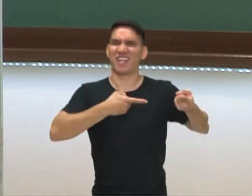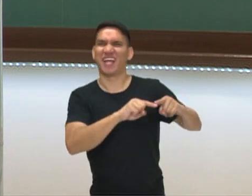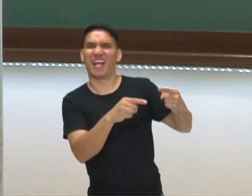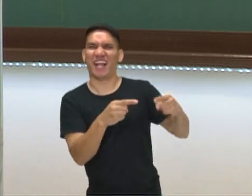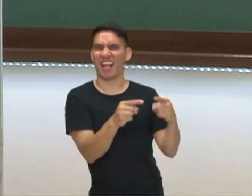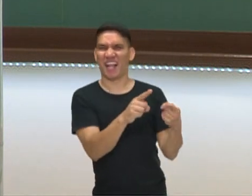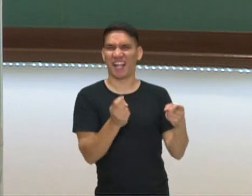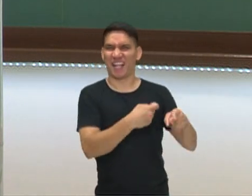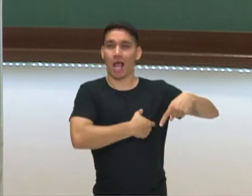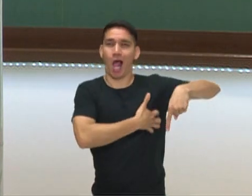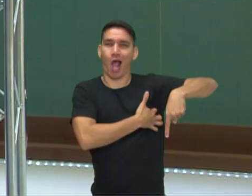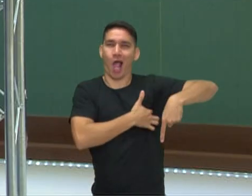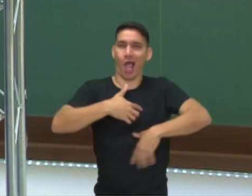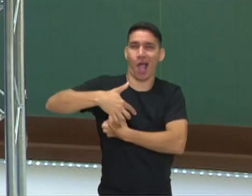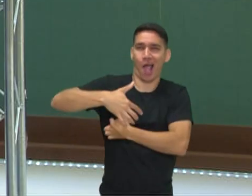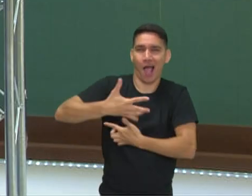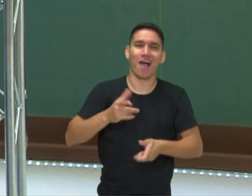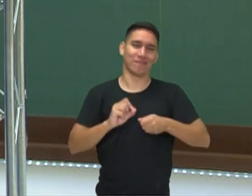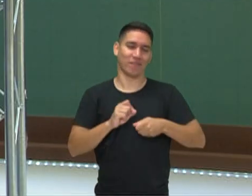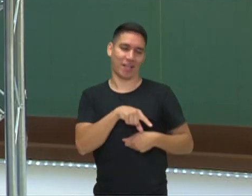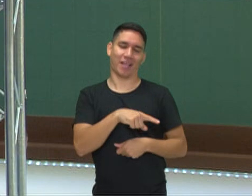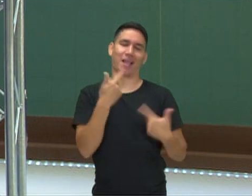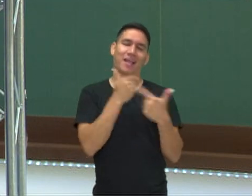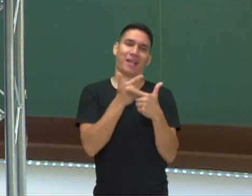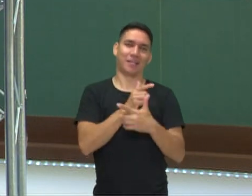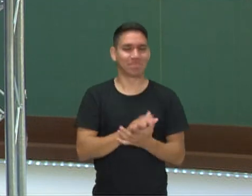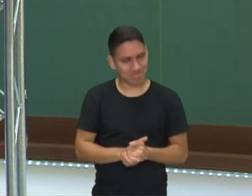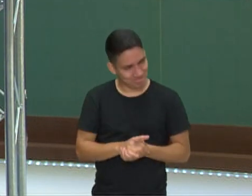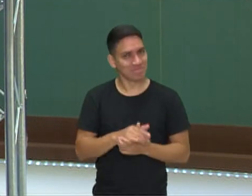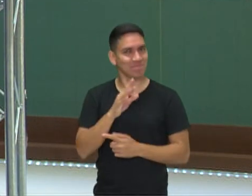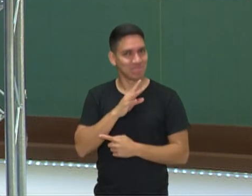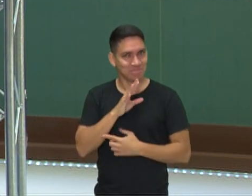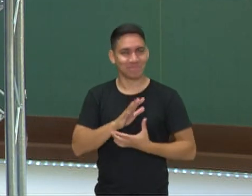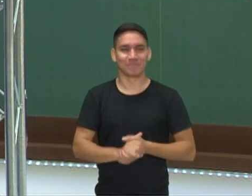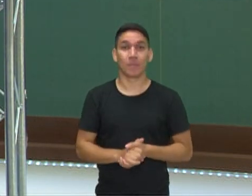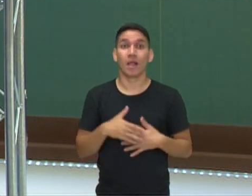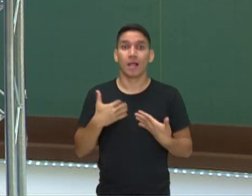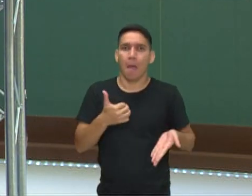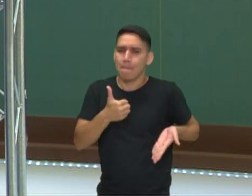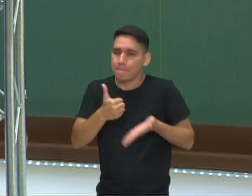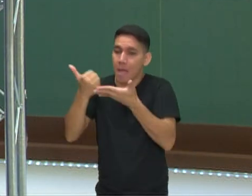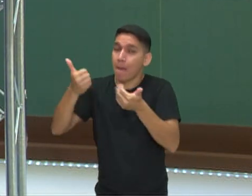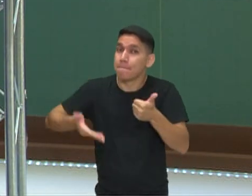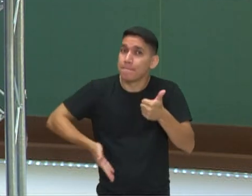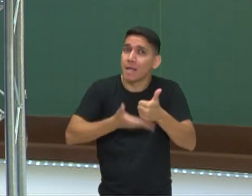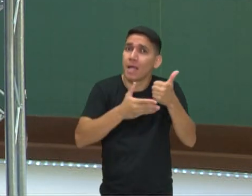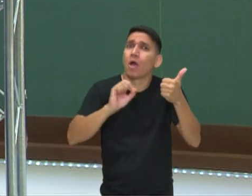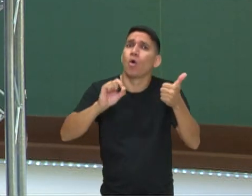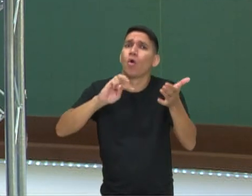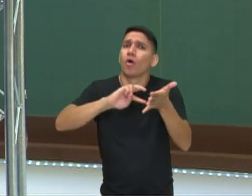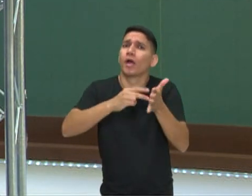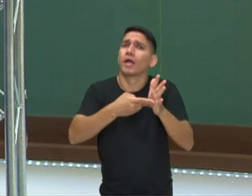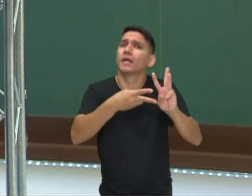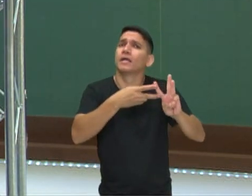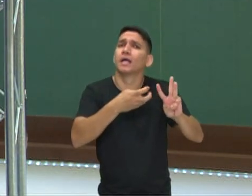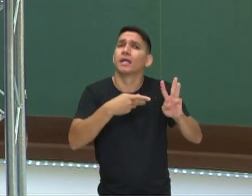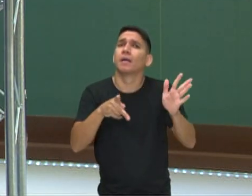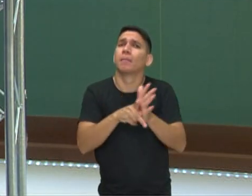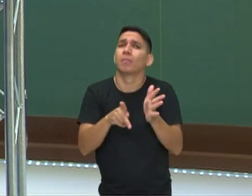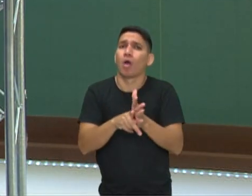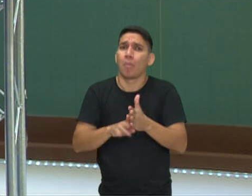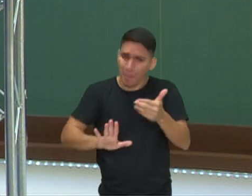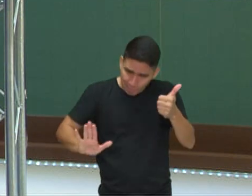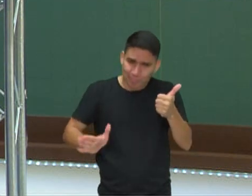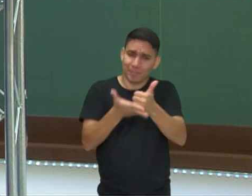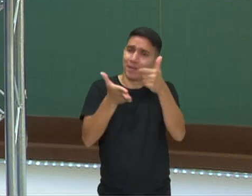tá? Então também é uma brincadeira muito divertida. A peteca, né? Que na língua indígena significa o quê? Bater